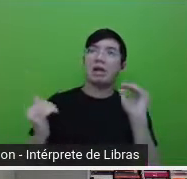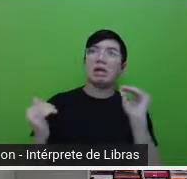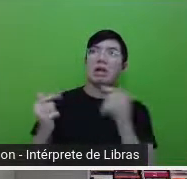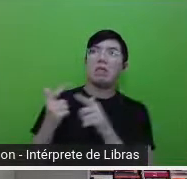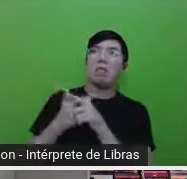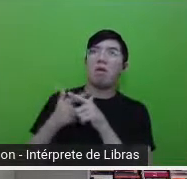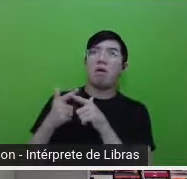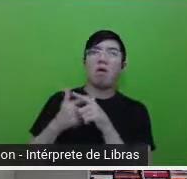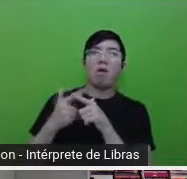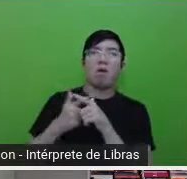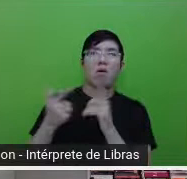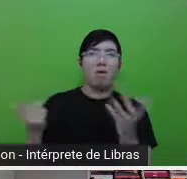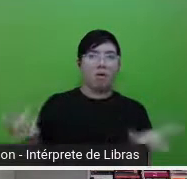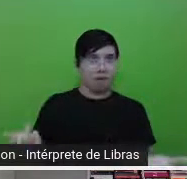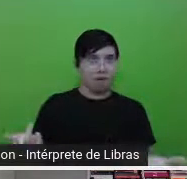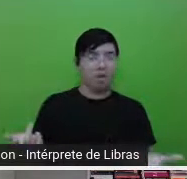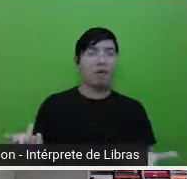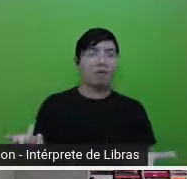A mãe,